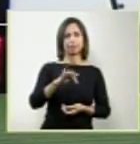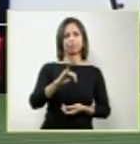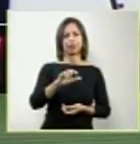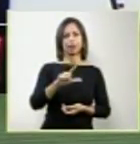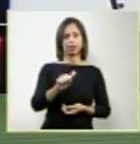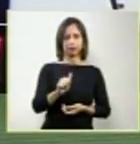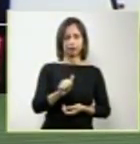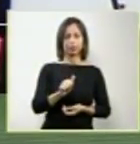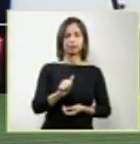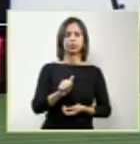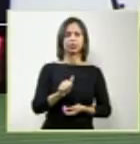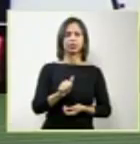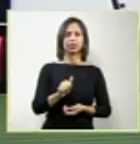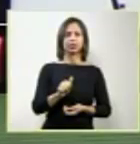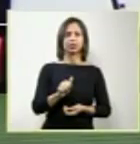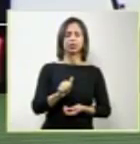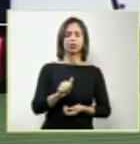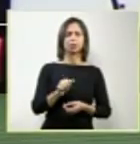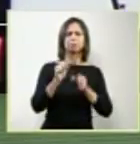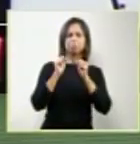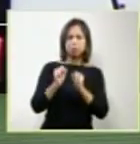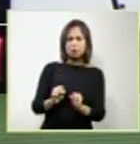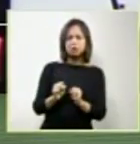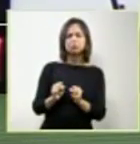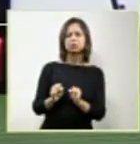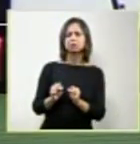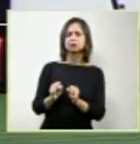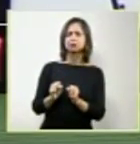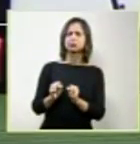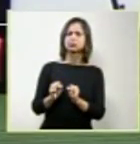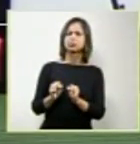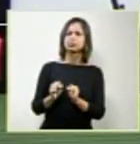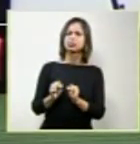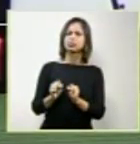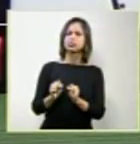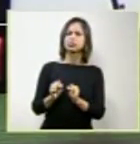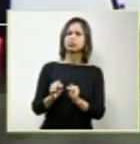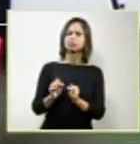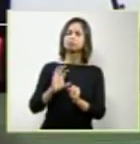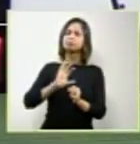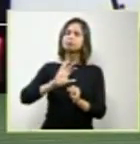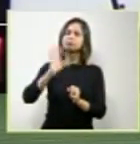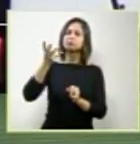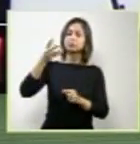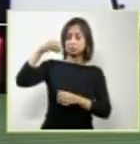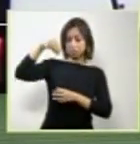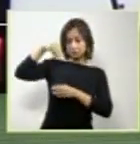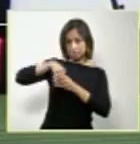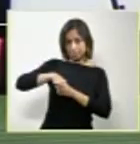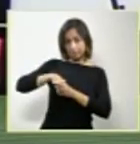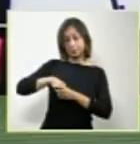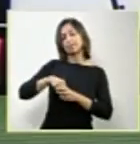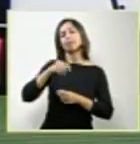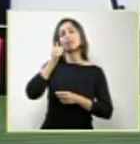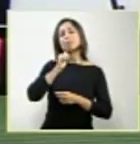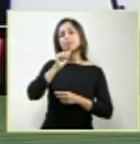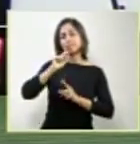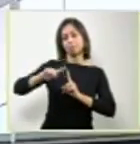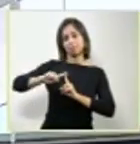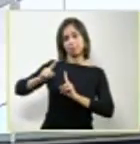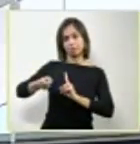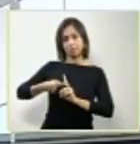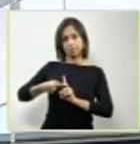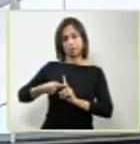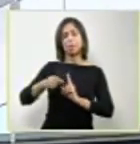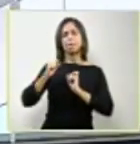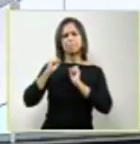ocasionar a projeção no tempo da gestação, chegar a uma gestação